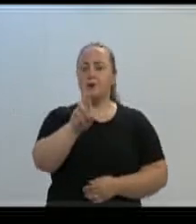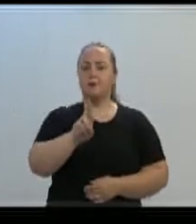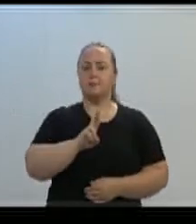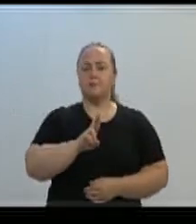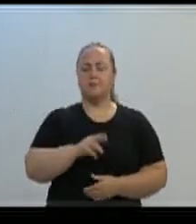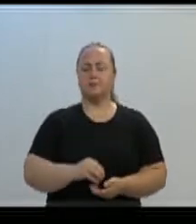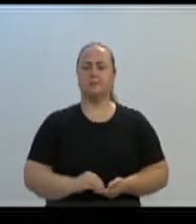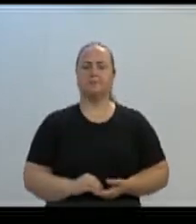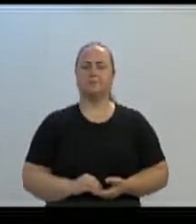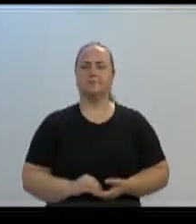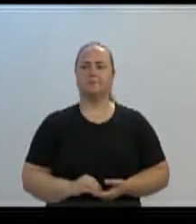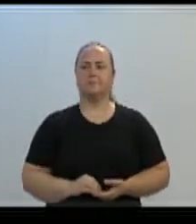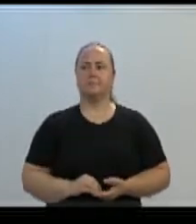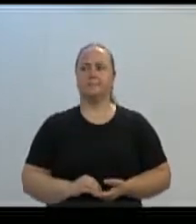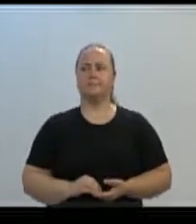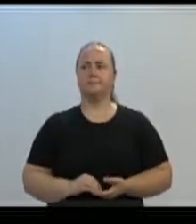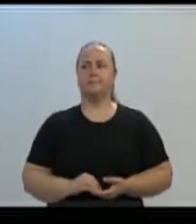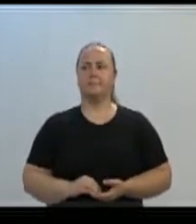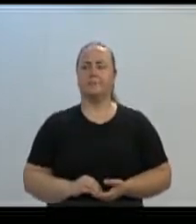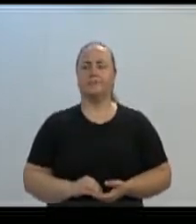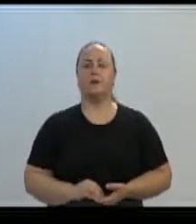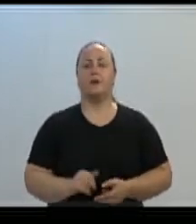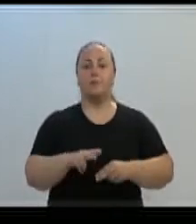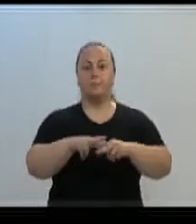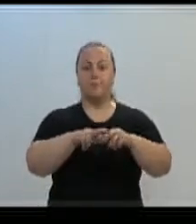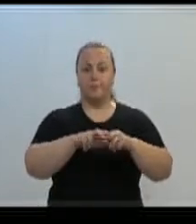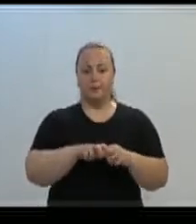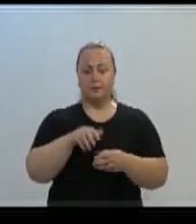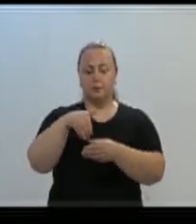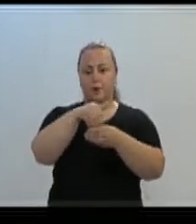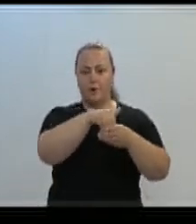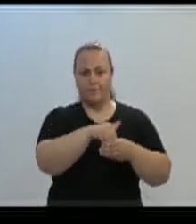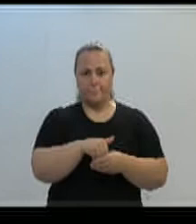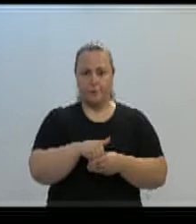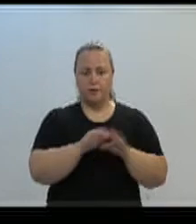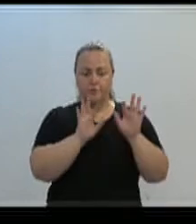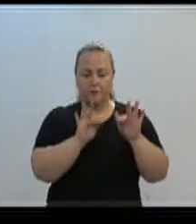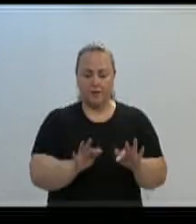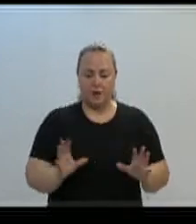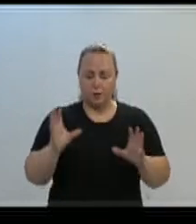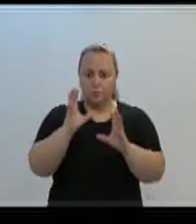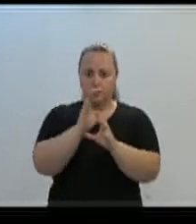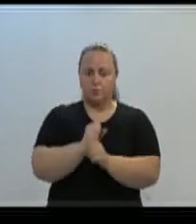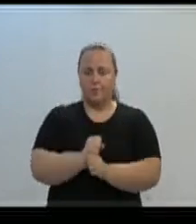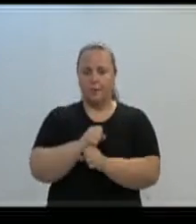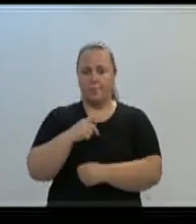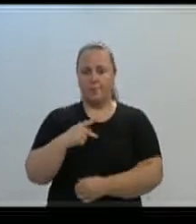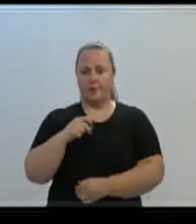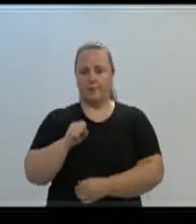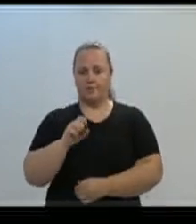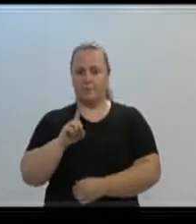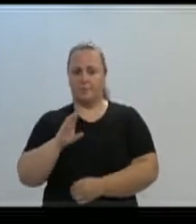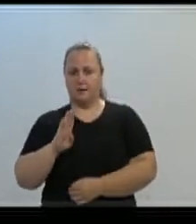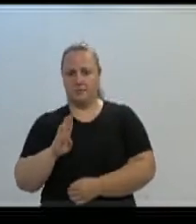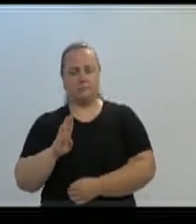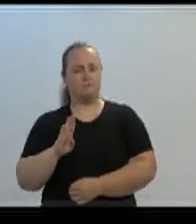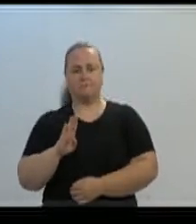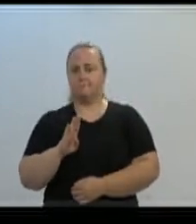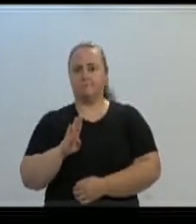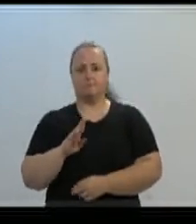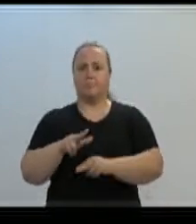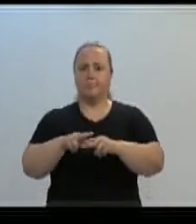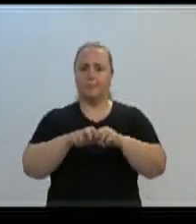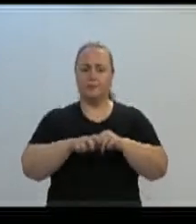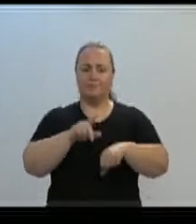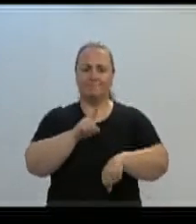votos desses dois candidatos não foram computados no somatório final do PSDB, o que momentaneamente